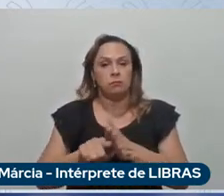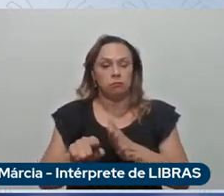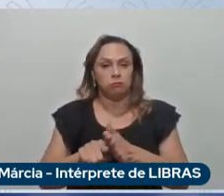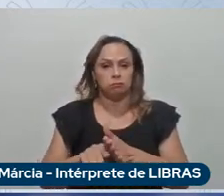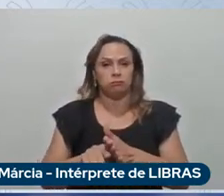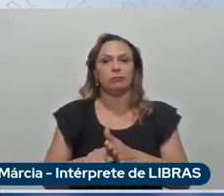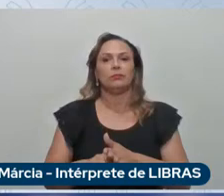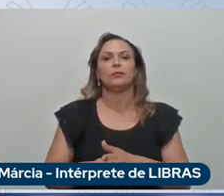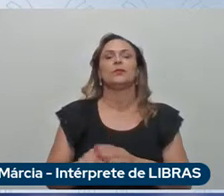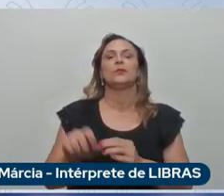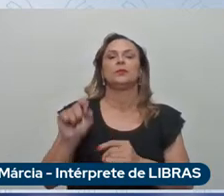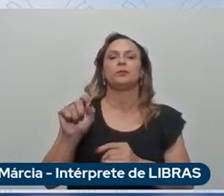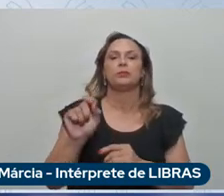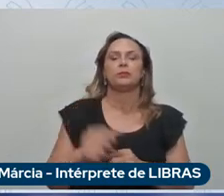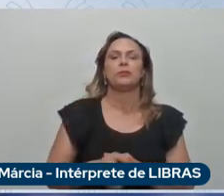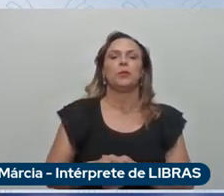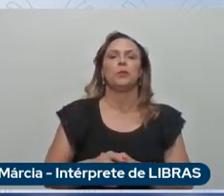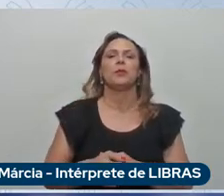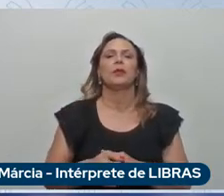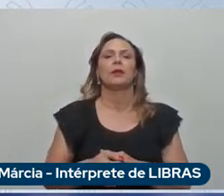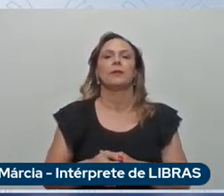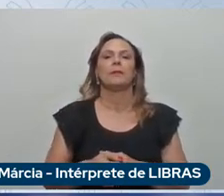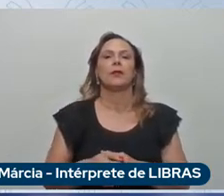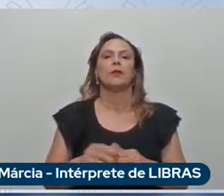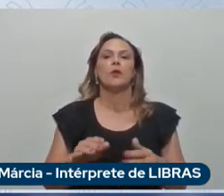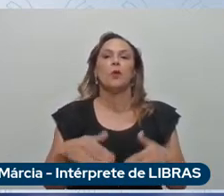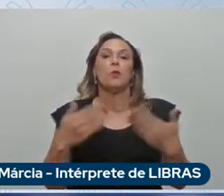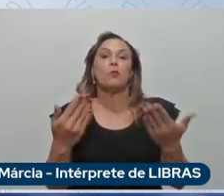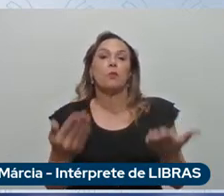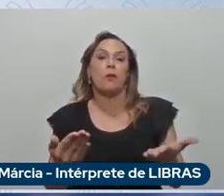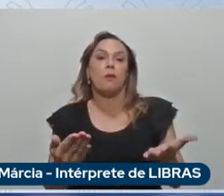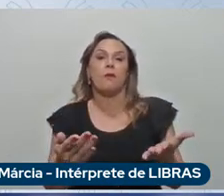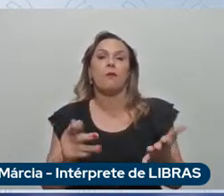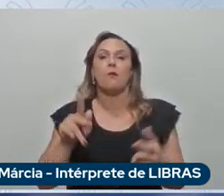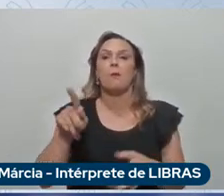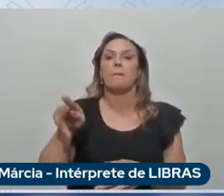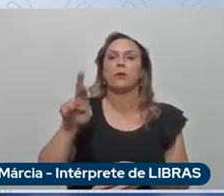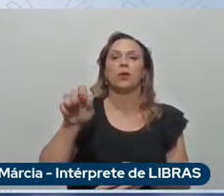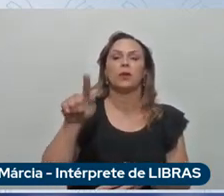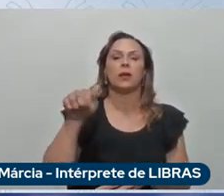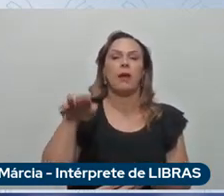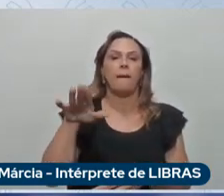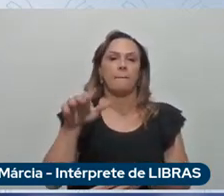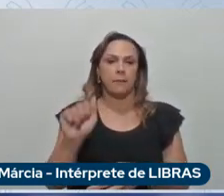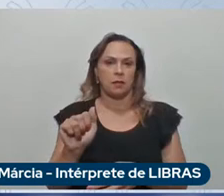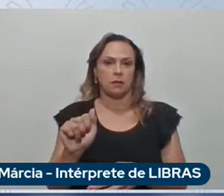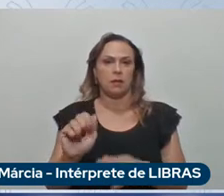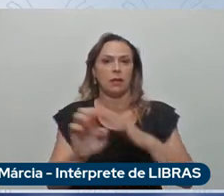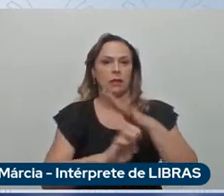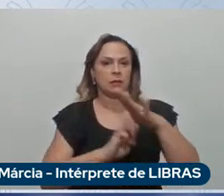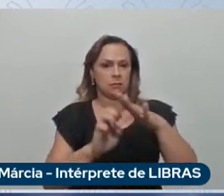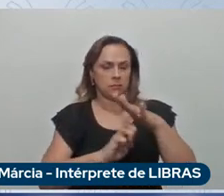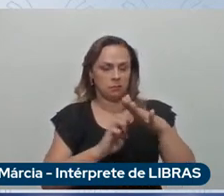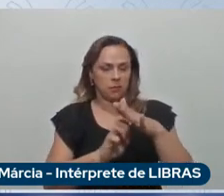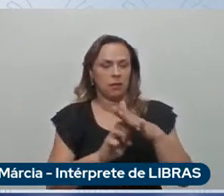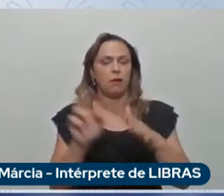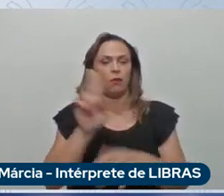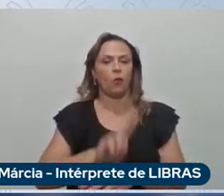de excelência que a Stellantis utiliza poderia falar um pouco sobre os ganhos obtidos